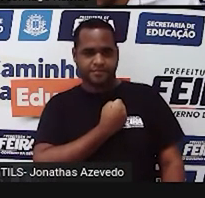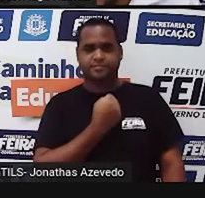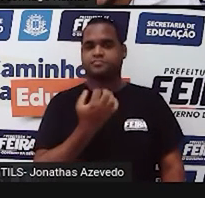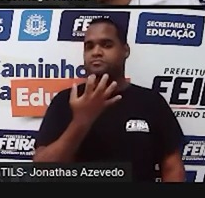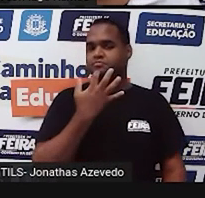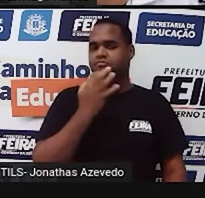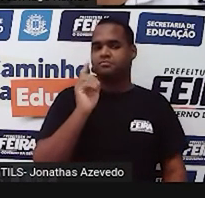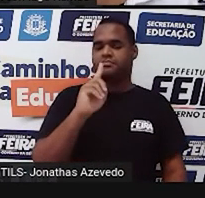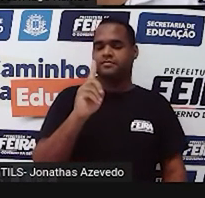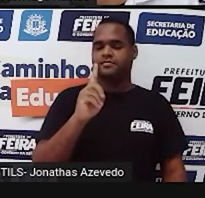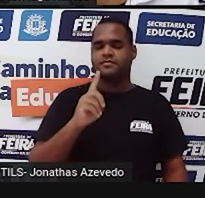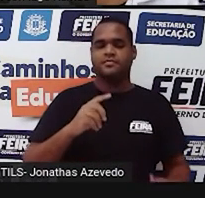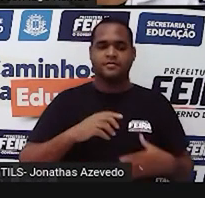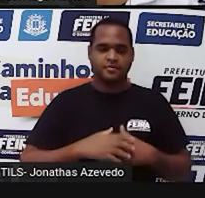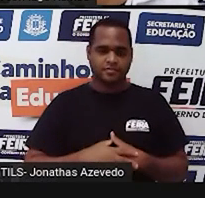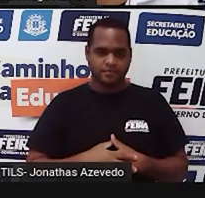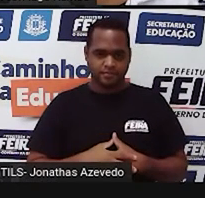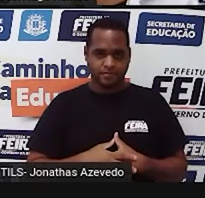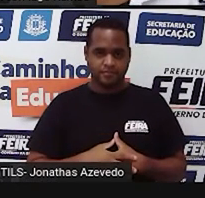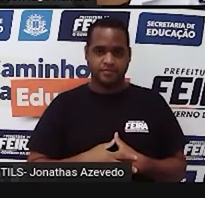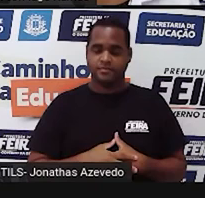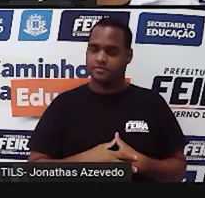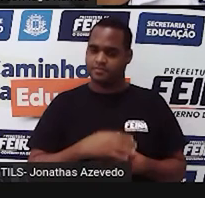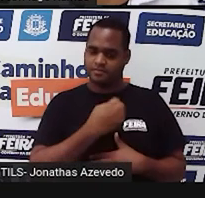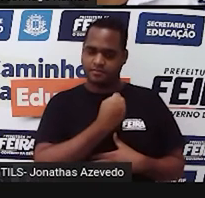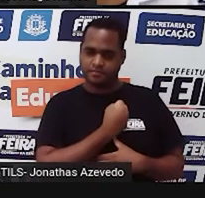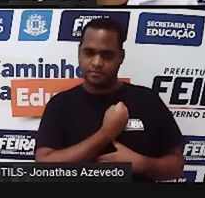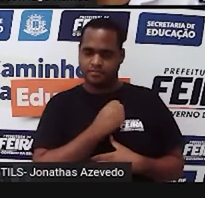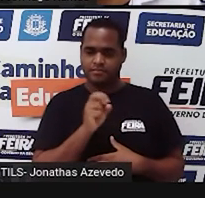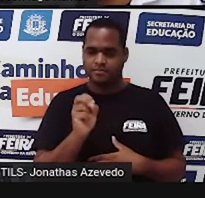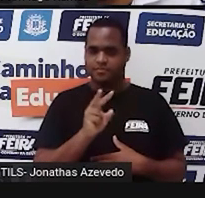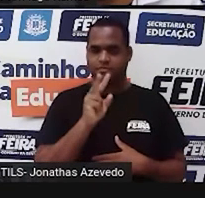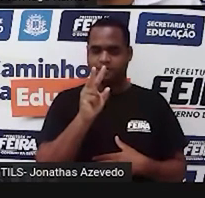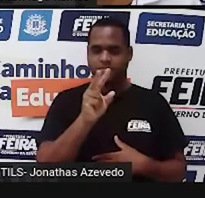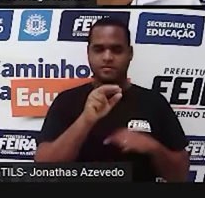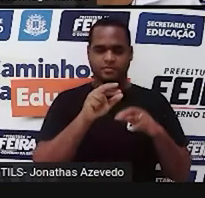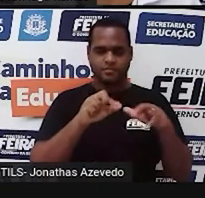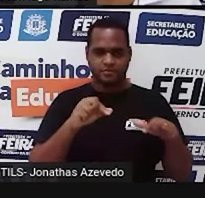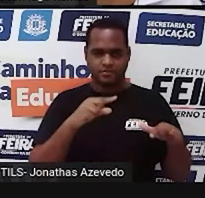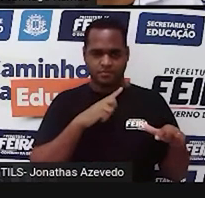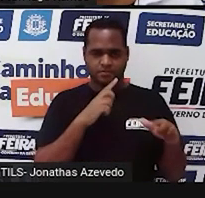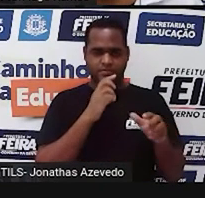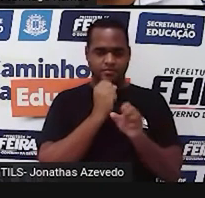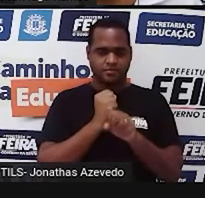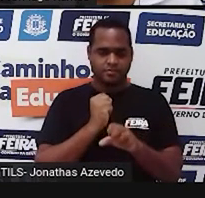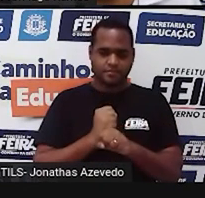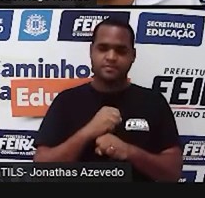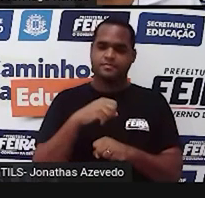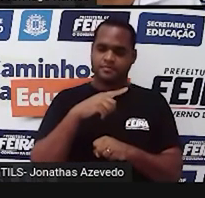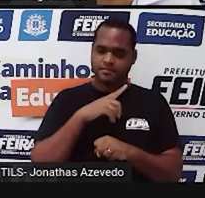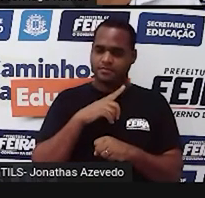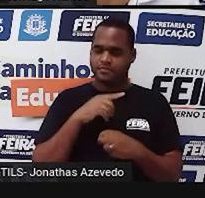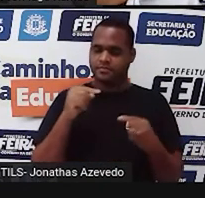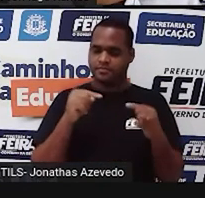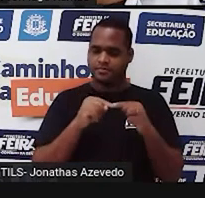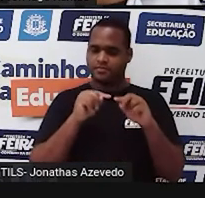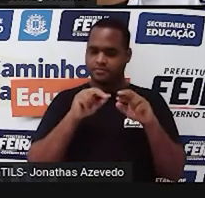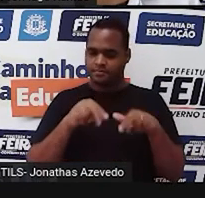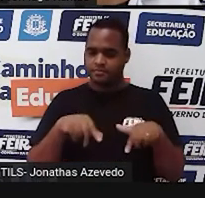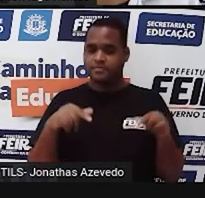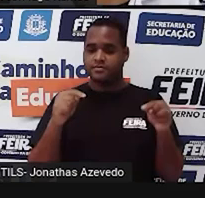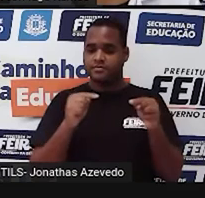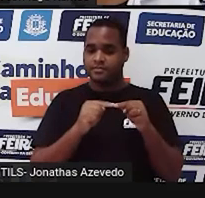não conhece. É um número, é um valor, é uma quantidade de combustível que, para esse momento, vai ser